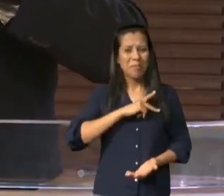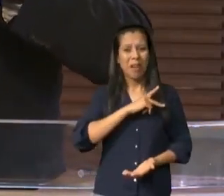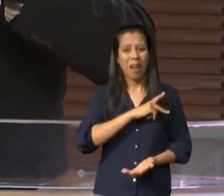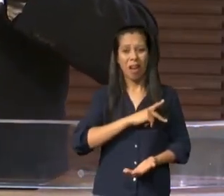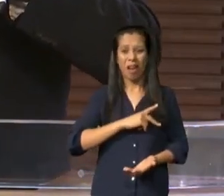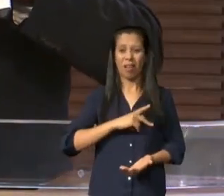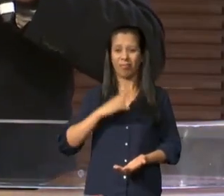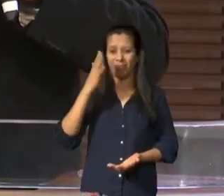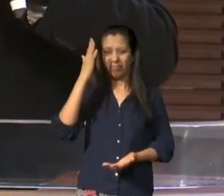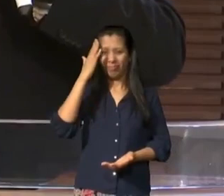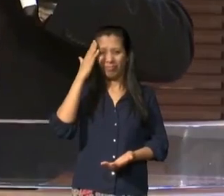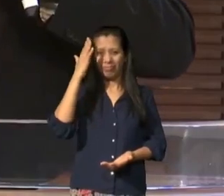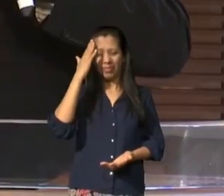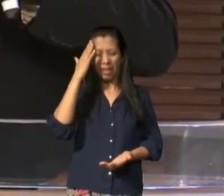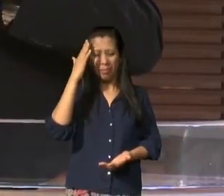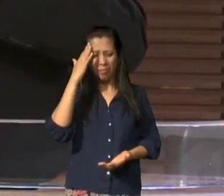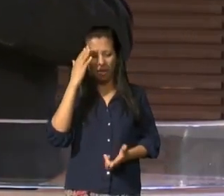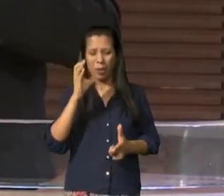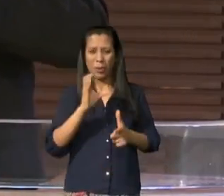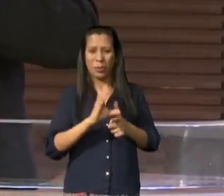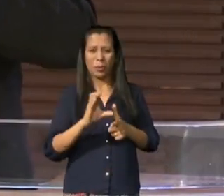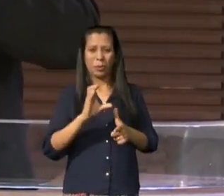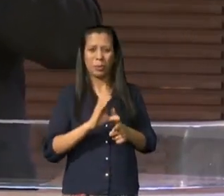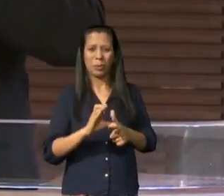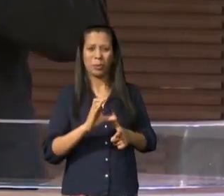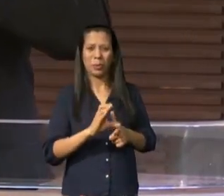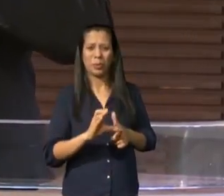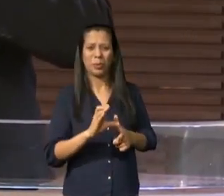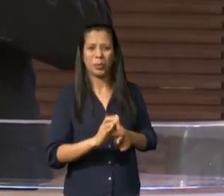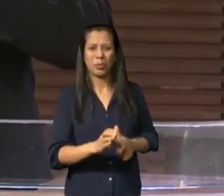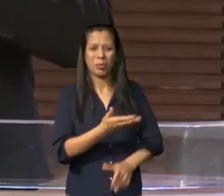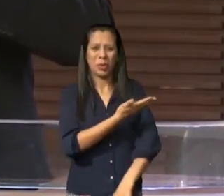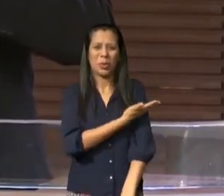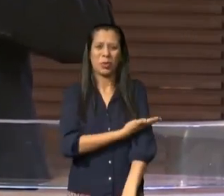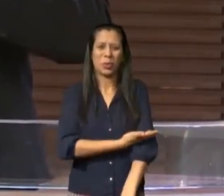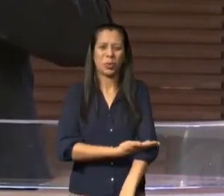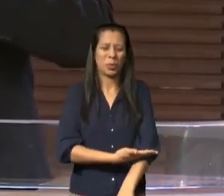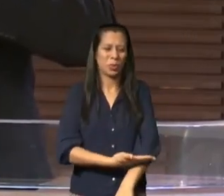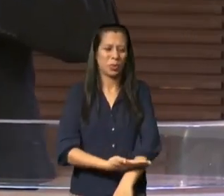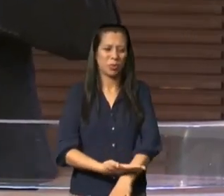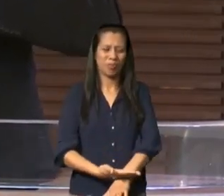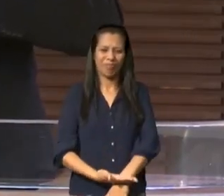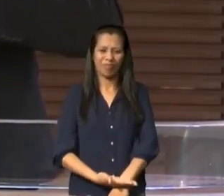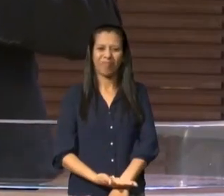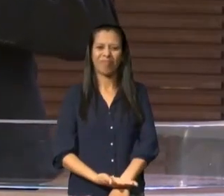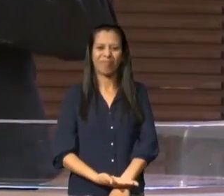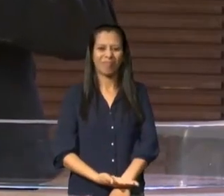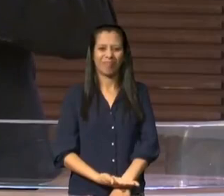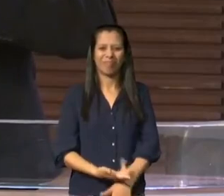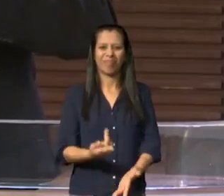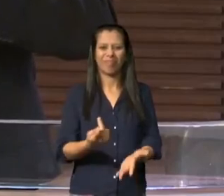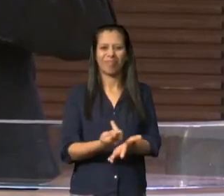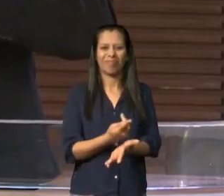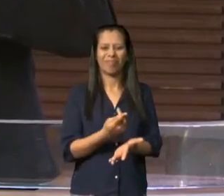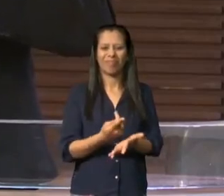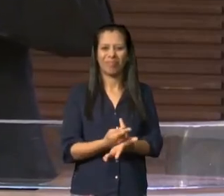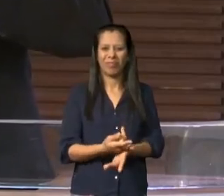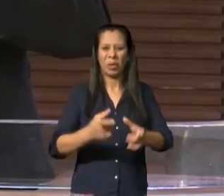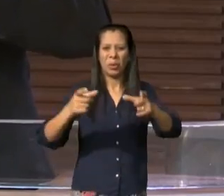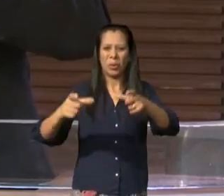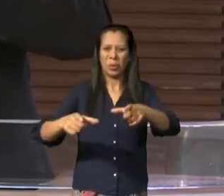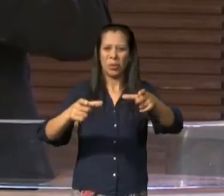corrompida moralmente falando uma região portuária inclusive com templos onde existiam